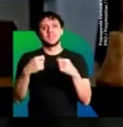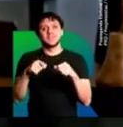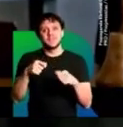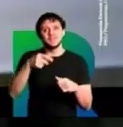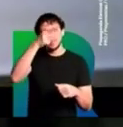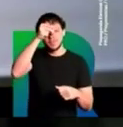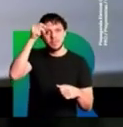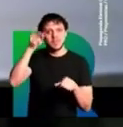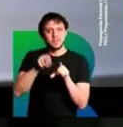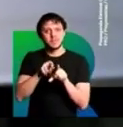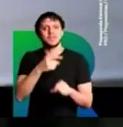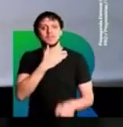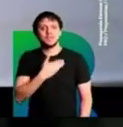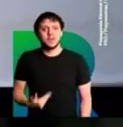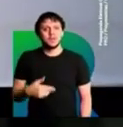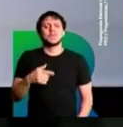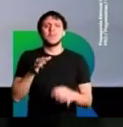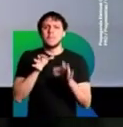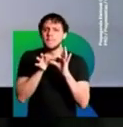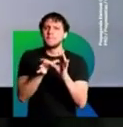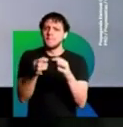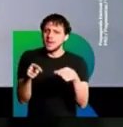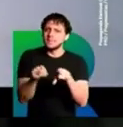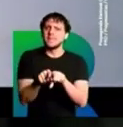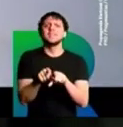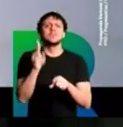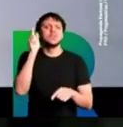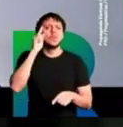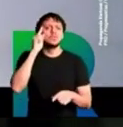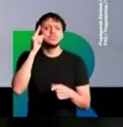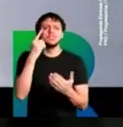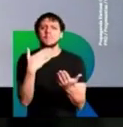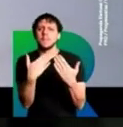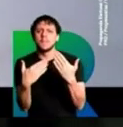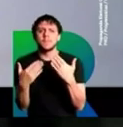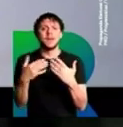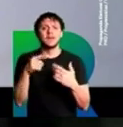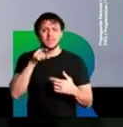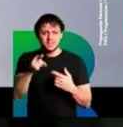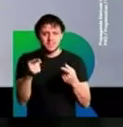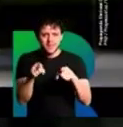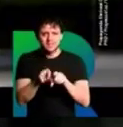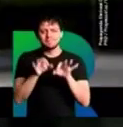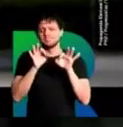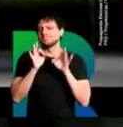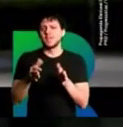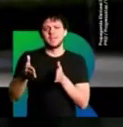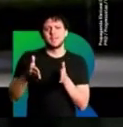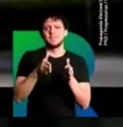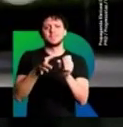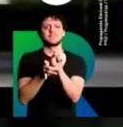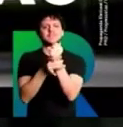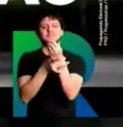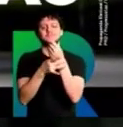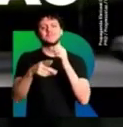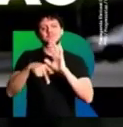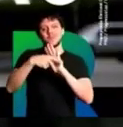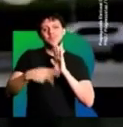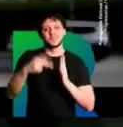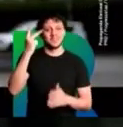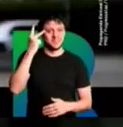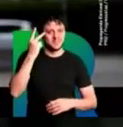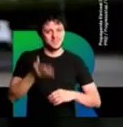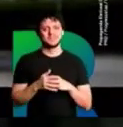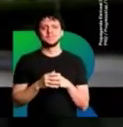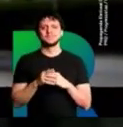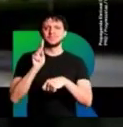parceria forte. E essa parceria, gente, eu não tenho dúvida nenhuma. É o caminho mais seguro para São Paulo. Cuidar da segurança, da